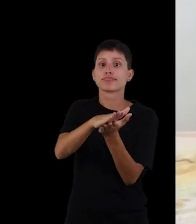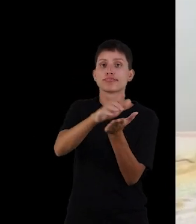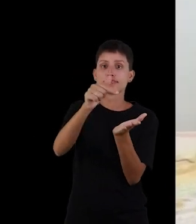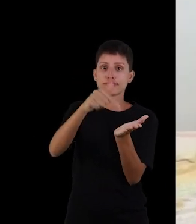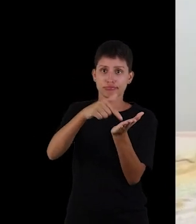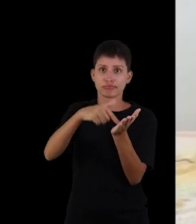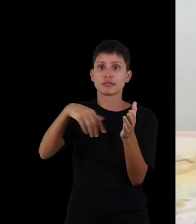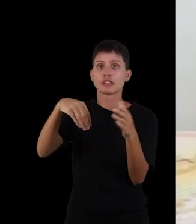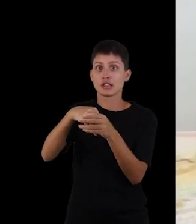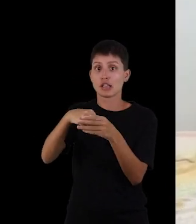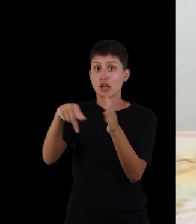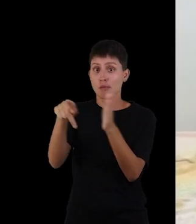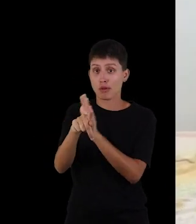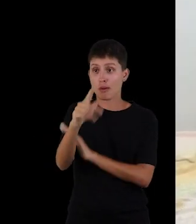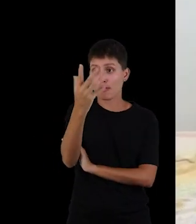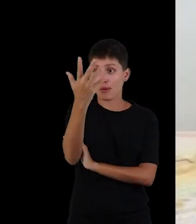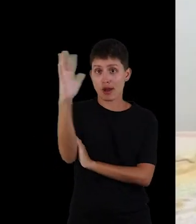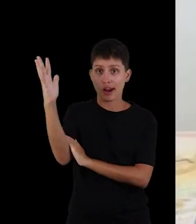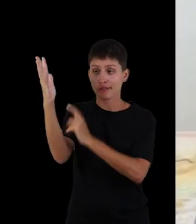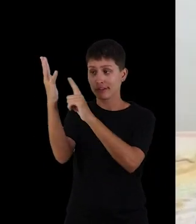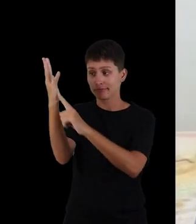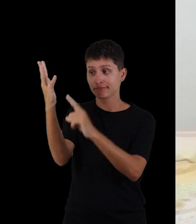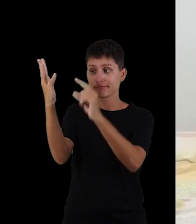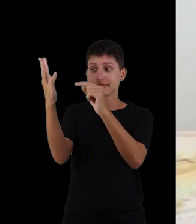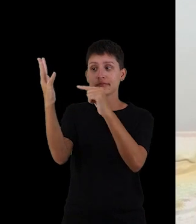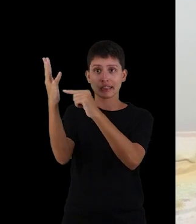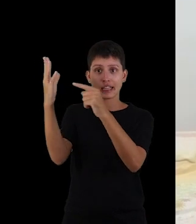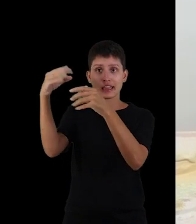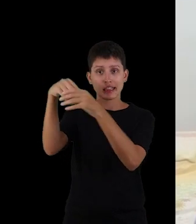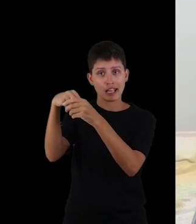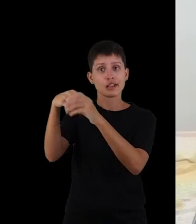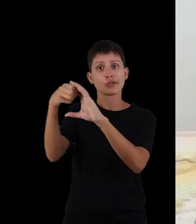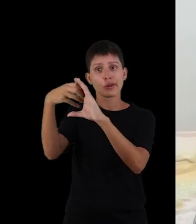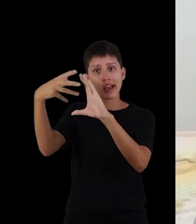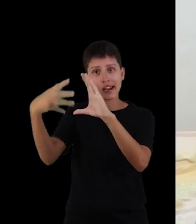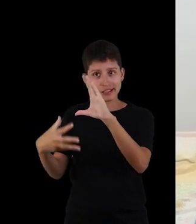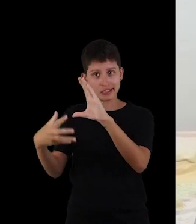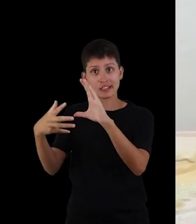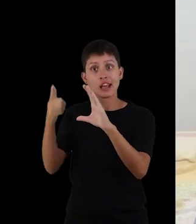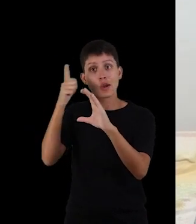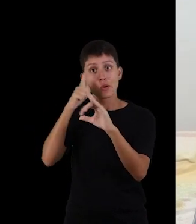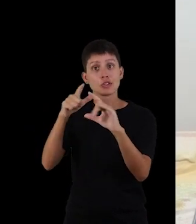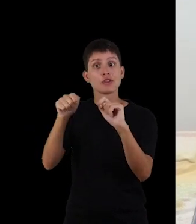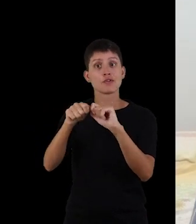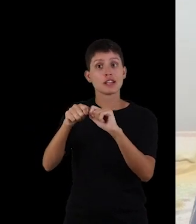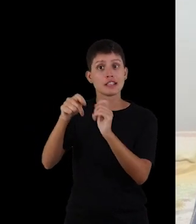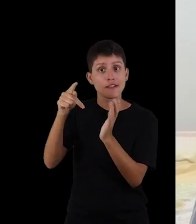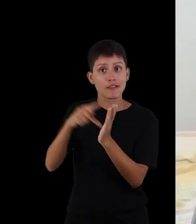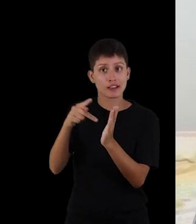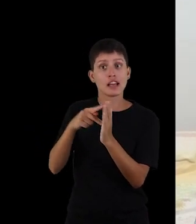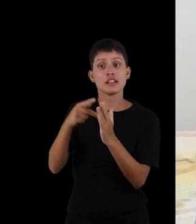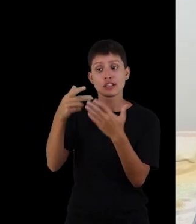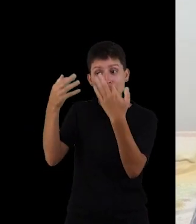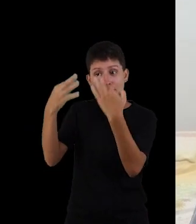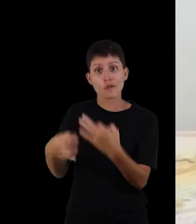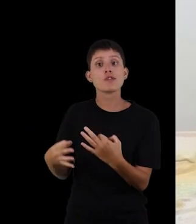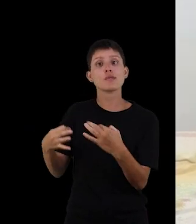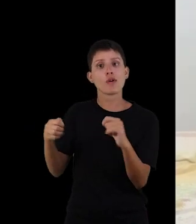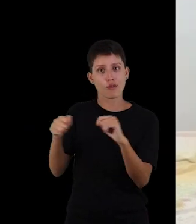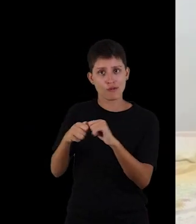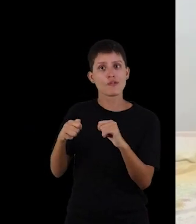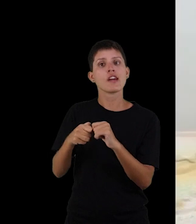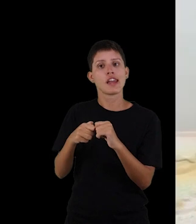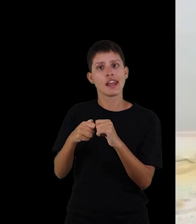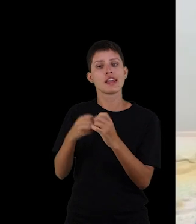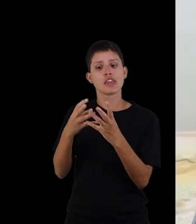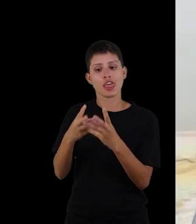triponossoma cruzi. Então, o que é foi interessante nesse artigo? Foi justamente que o inibidor de tripicina das flores de moringa oleifra, ele